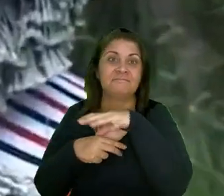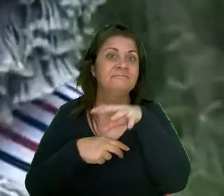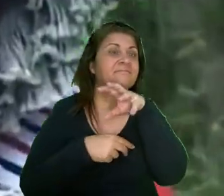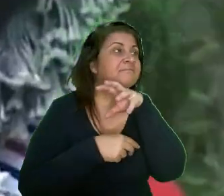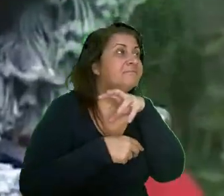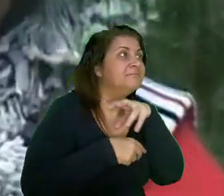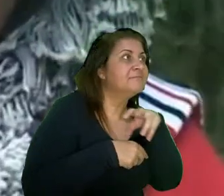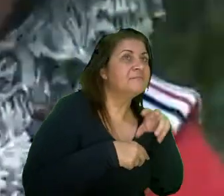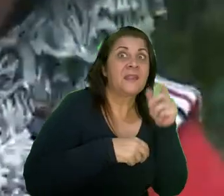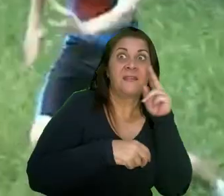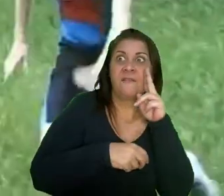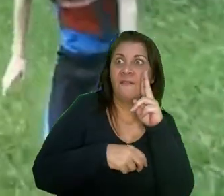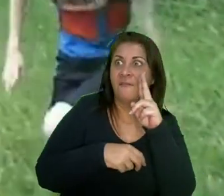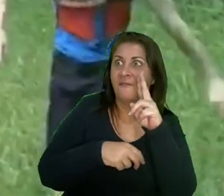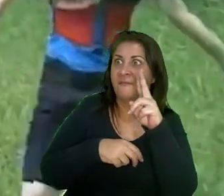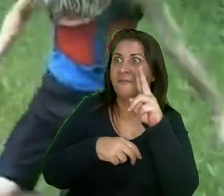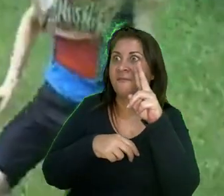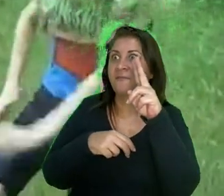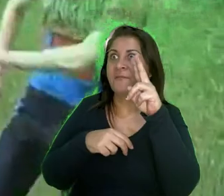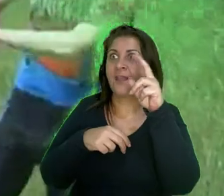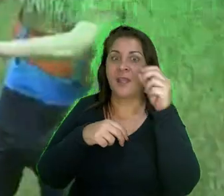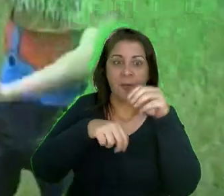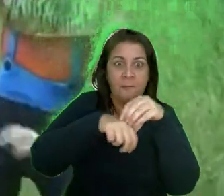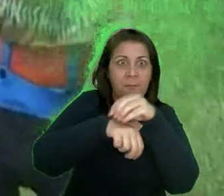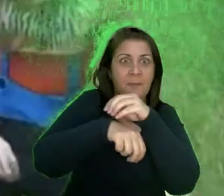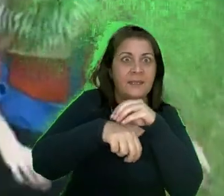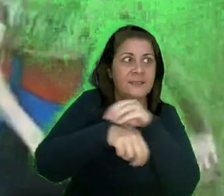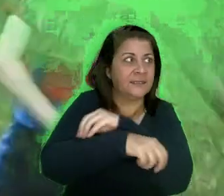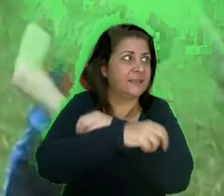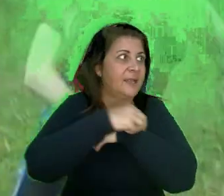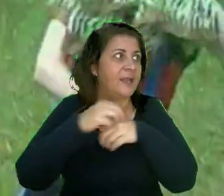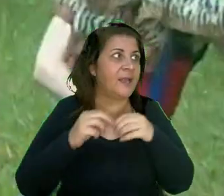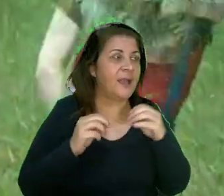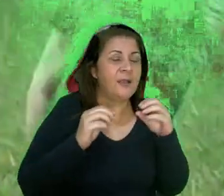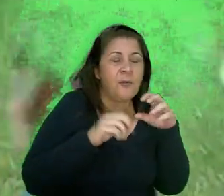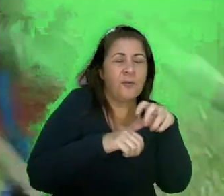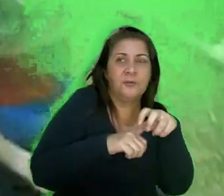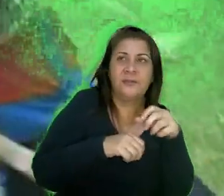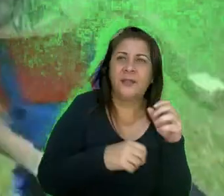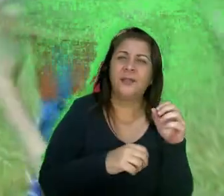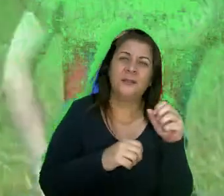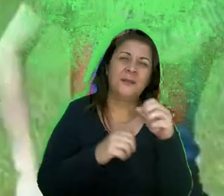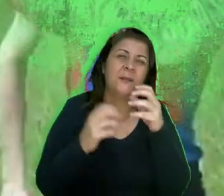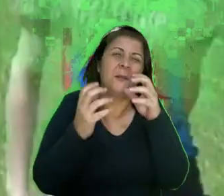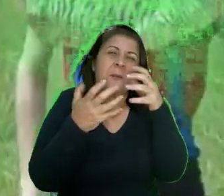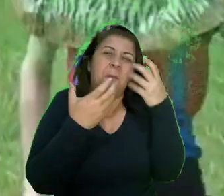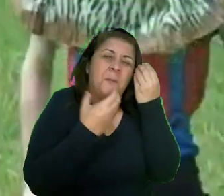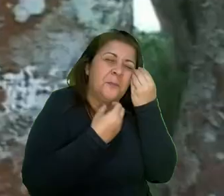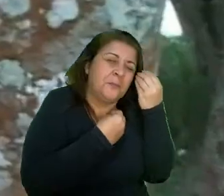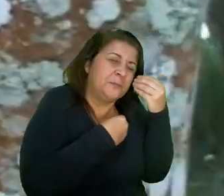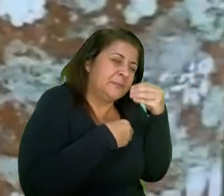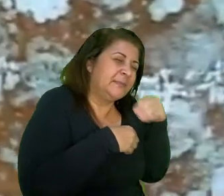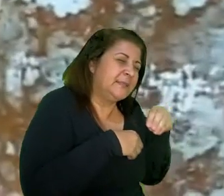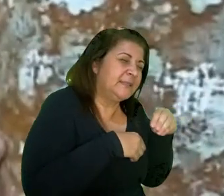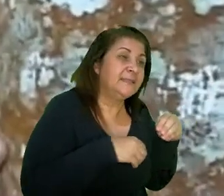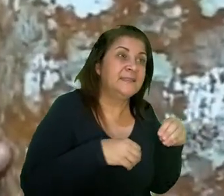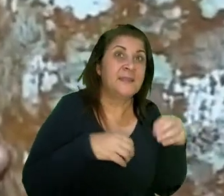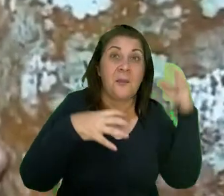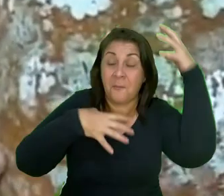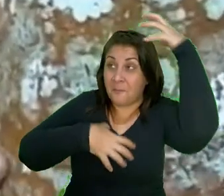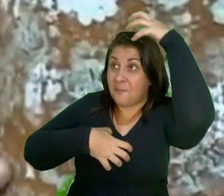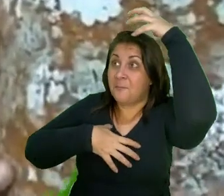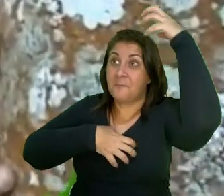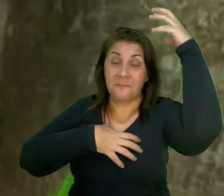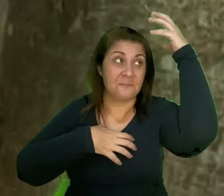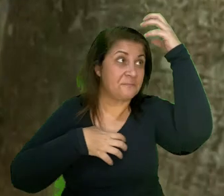De jagua tírica De bicho preguiça Mico, leão,